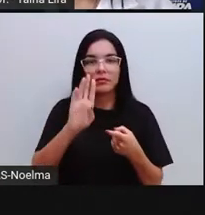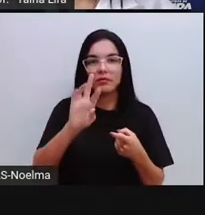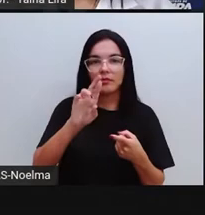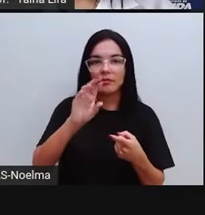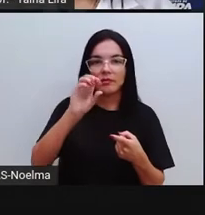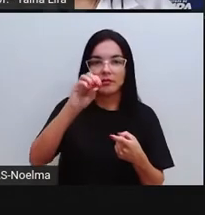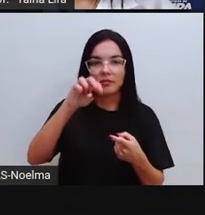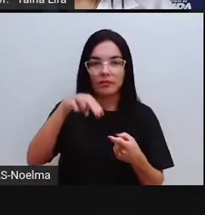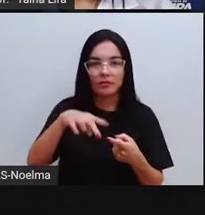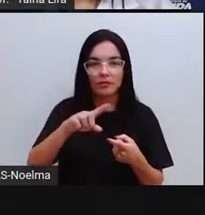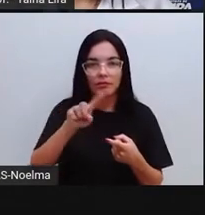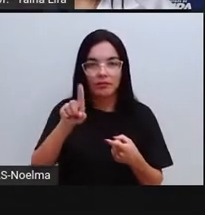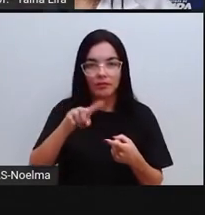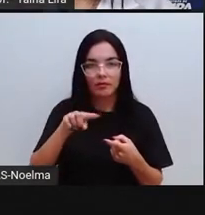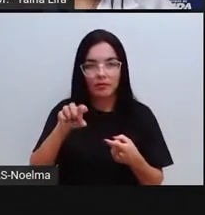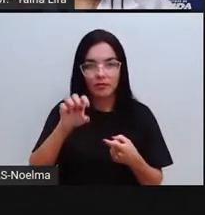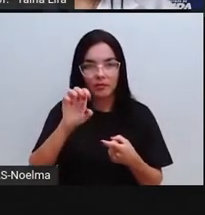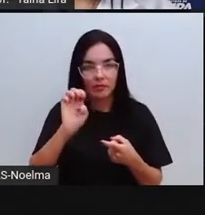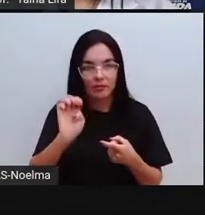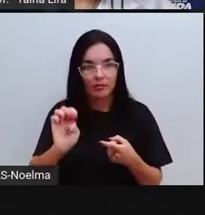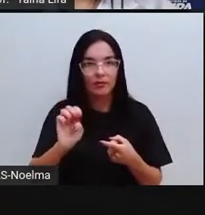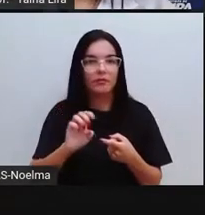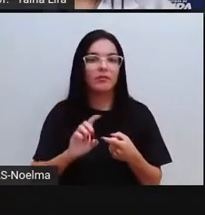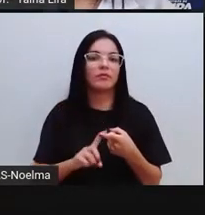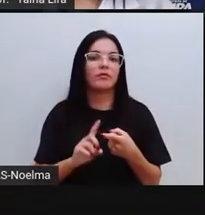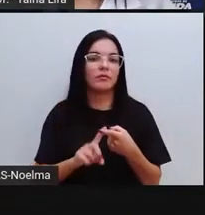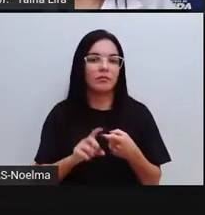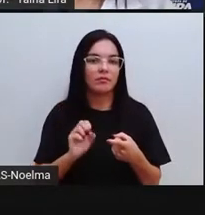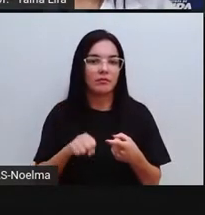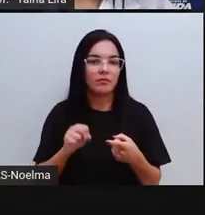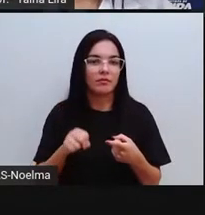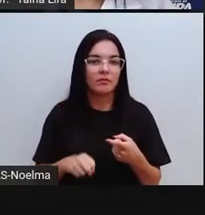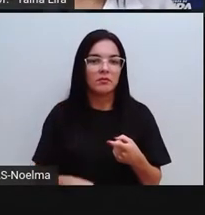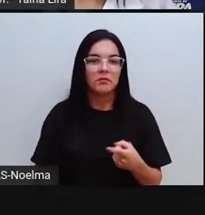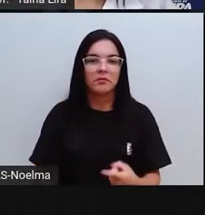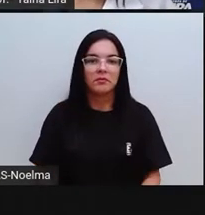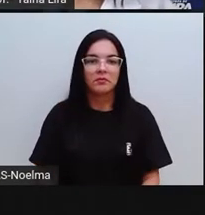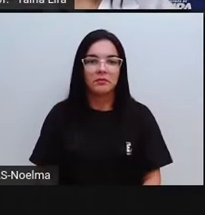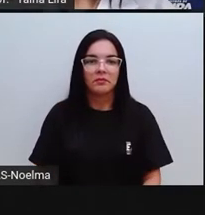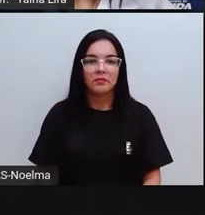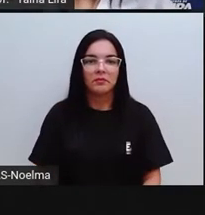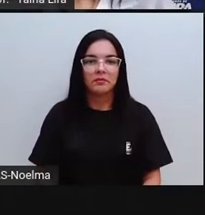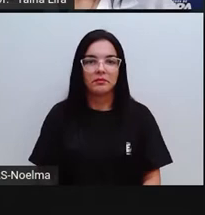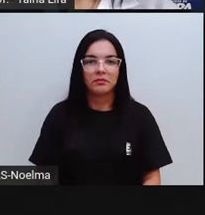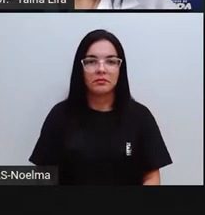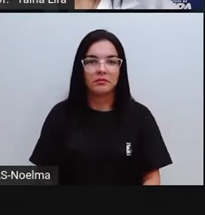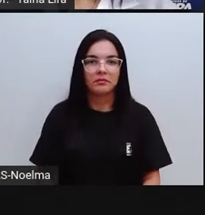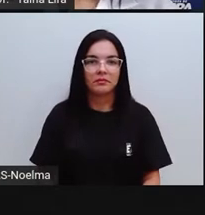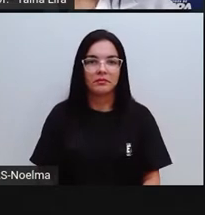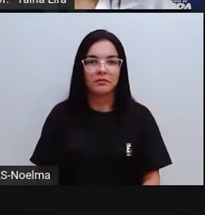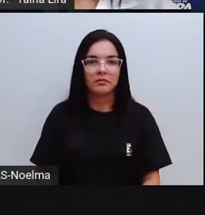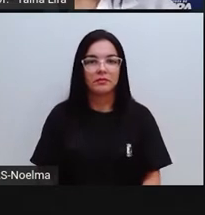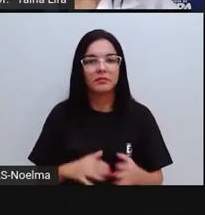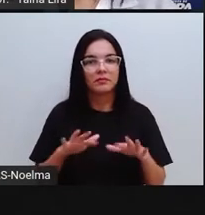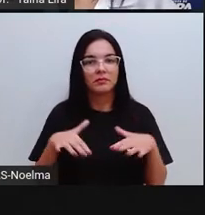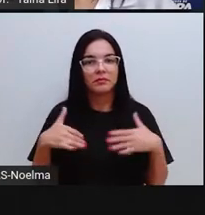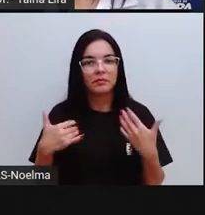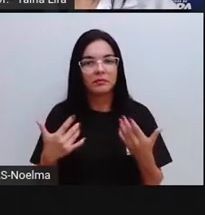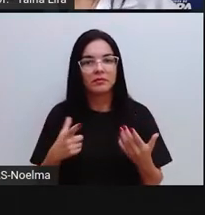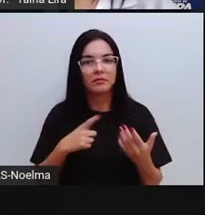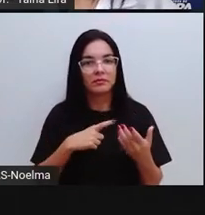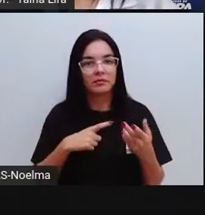deixa pra mostrar, deixa pra voltar, deixa pra mostrar aqui as imagens, tá? Então, as esculturas